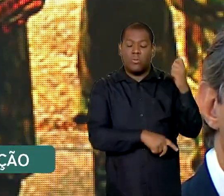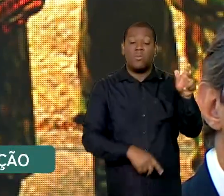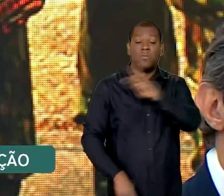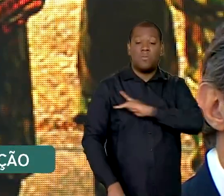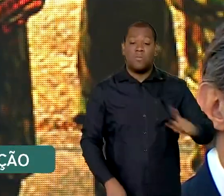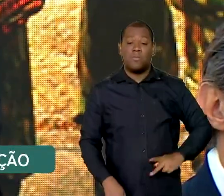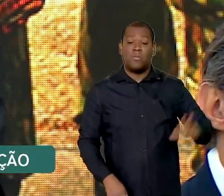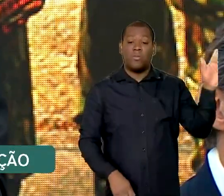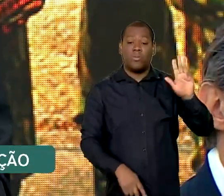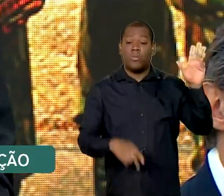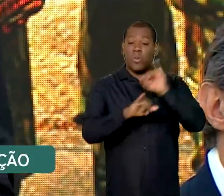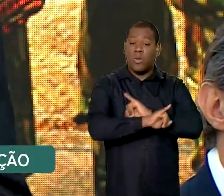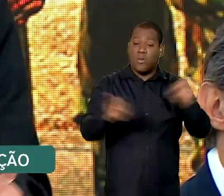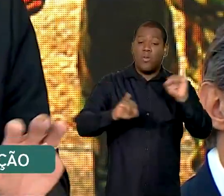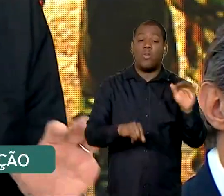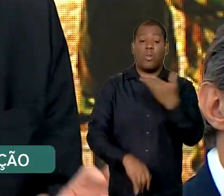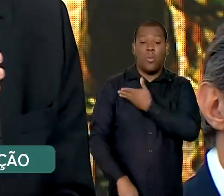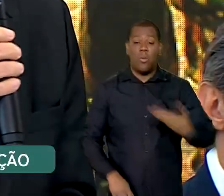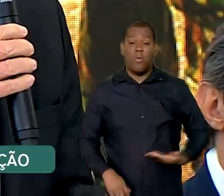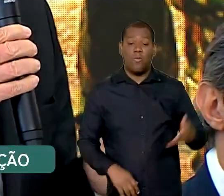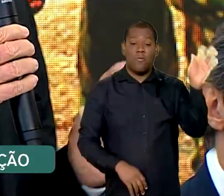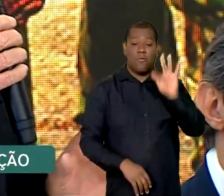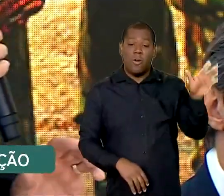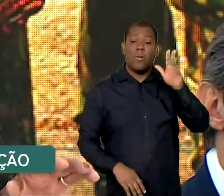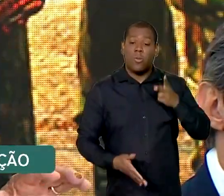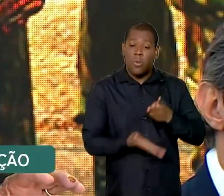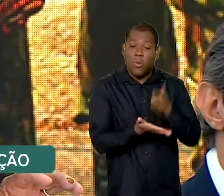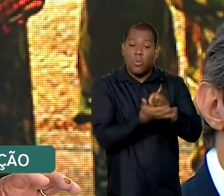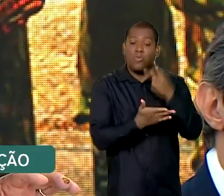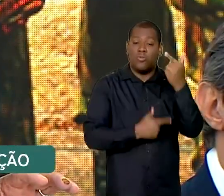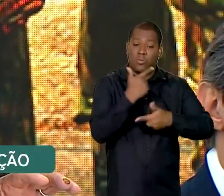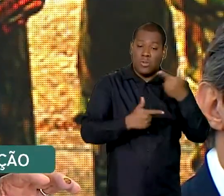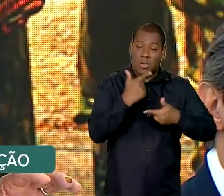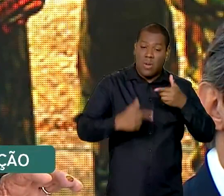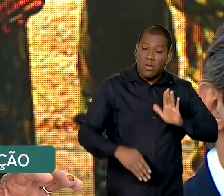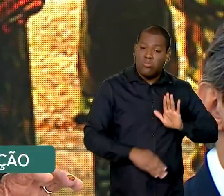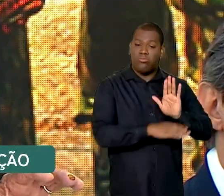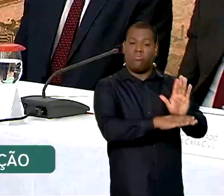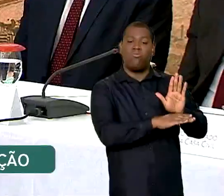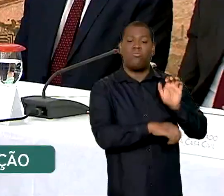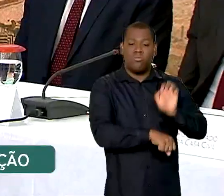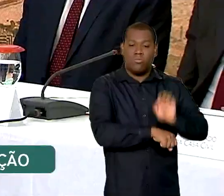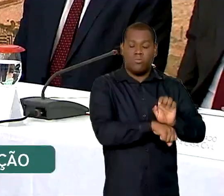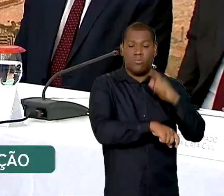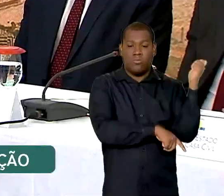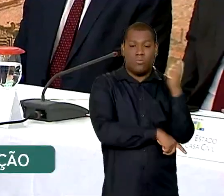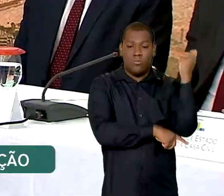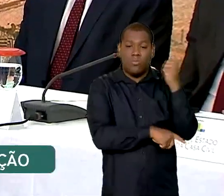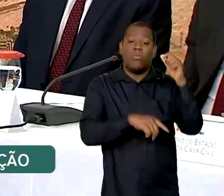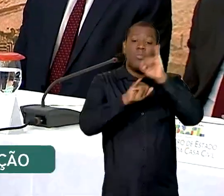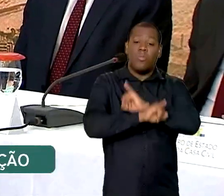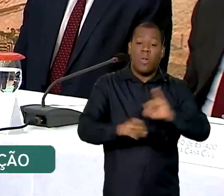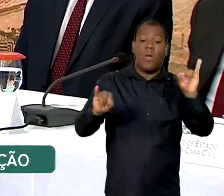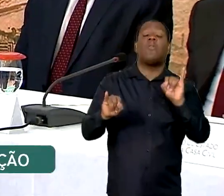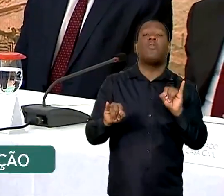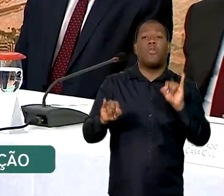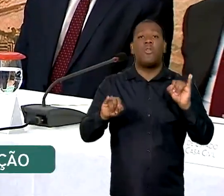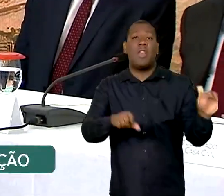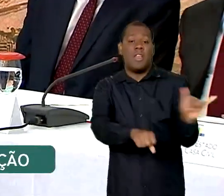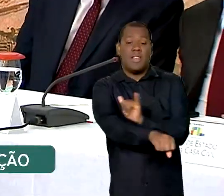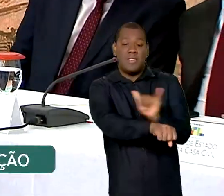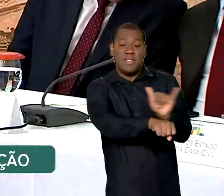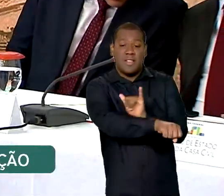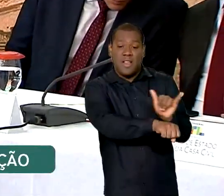garantiu que o governo federal continua trabalhando para ajudar o Rio Grande do Sul e anunciou que outras medidas